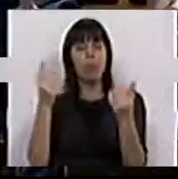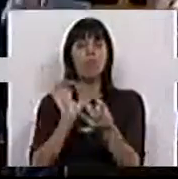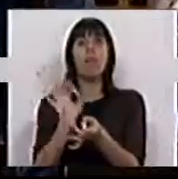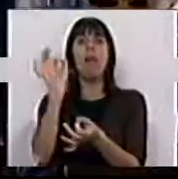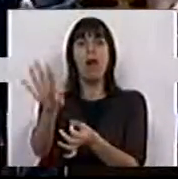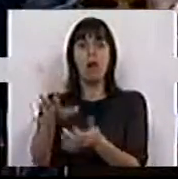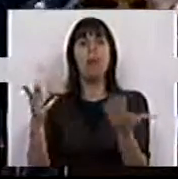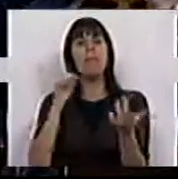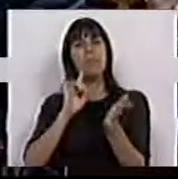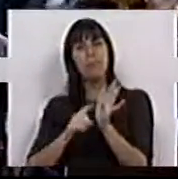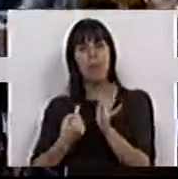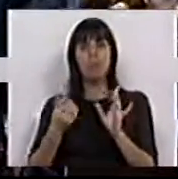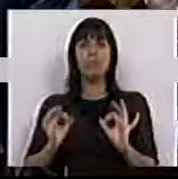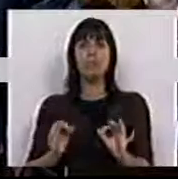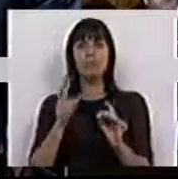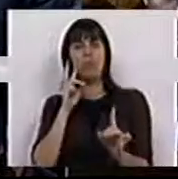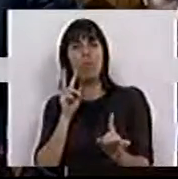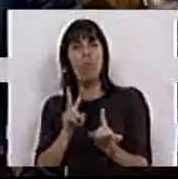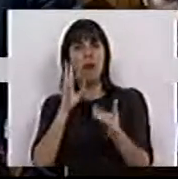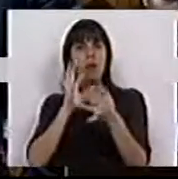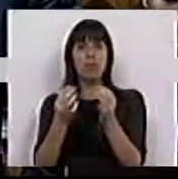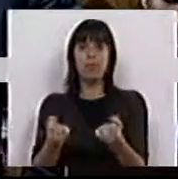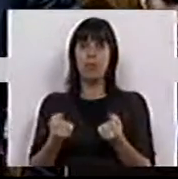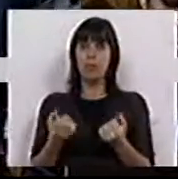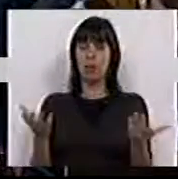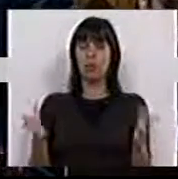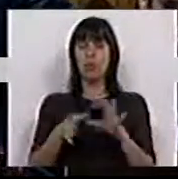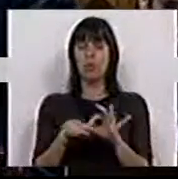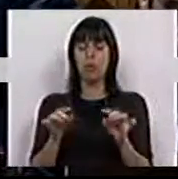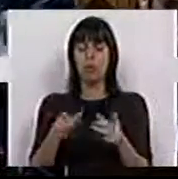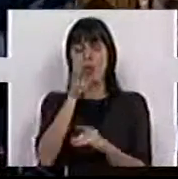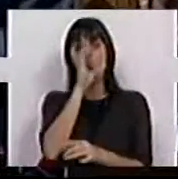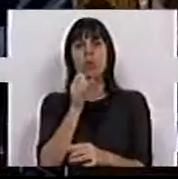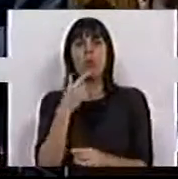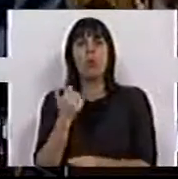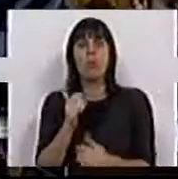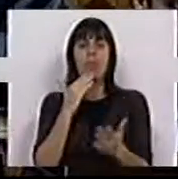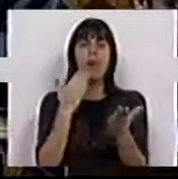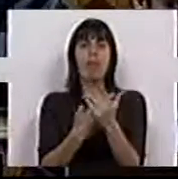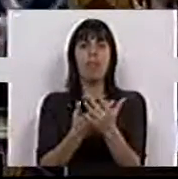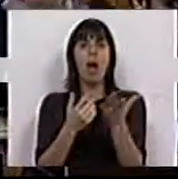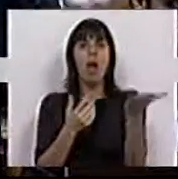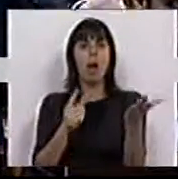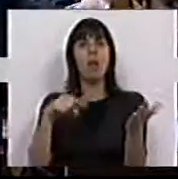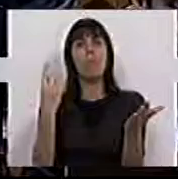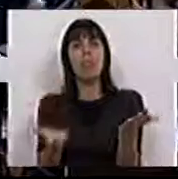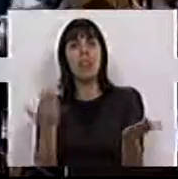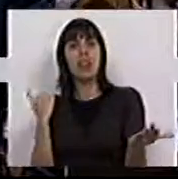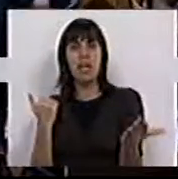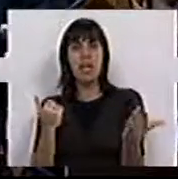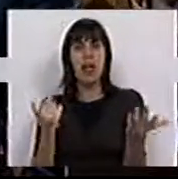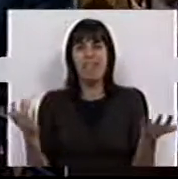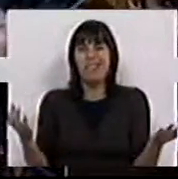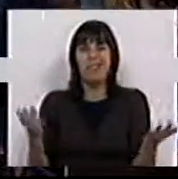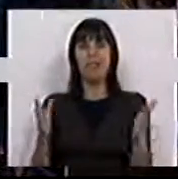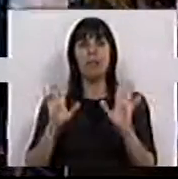E eu creio que seria necessário ter um olhar até de racionalidade sobre isto, porque o Estado não pode estar a dar com uma mão e estar a tirar com a